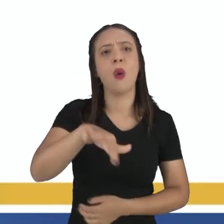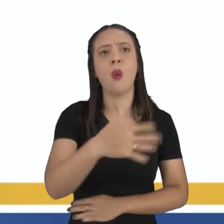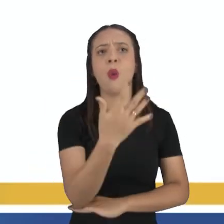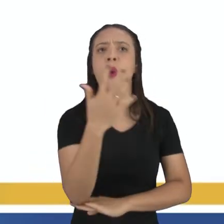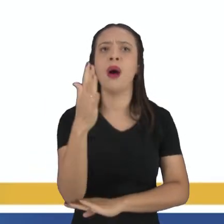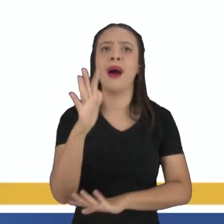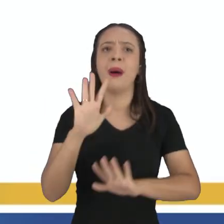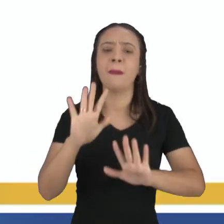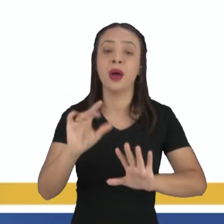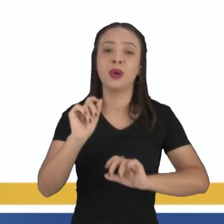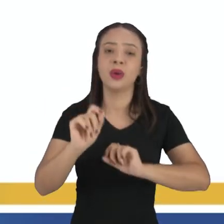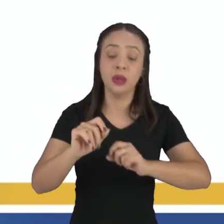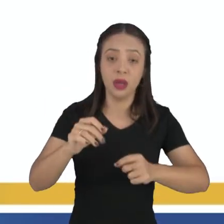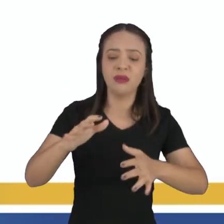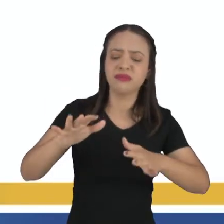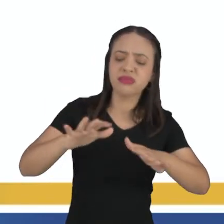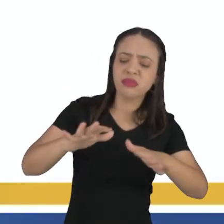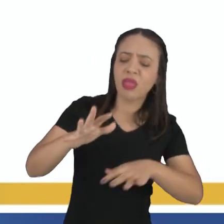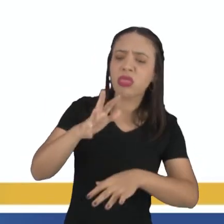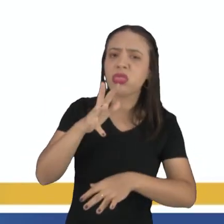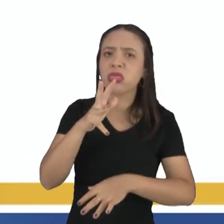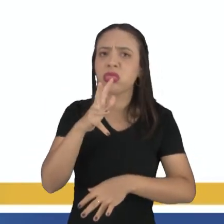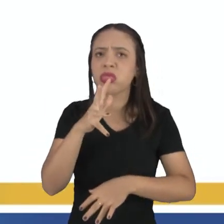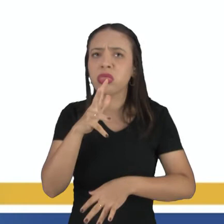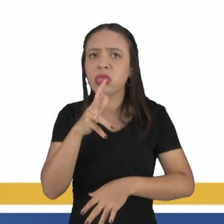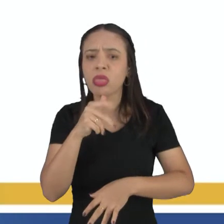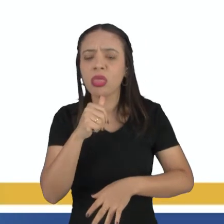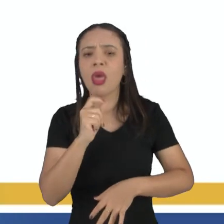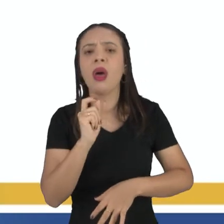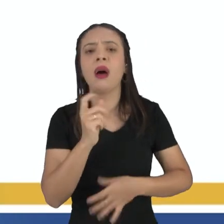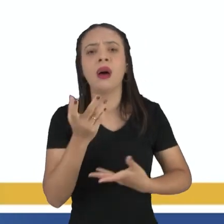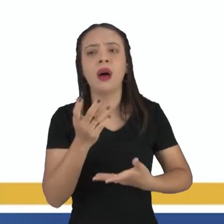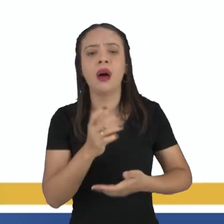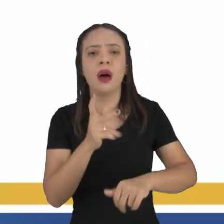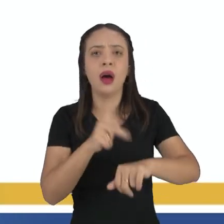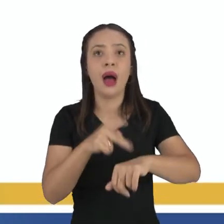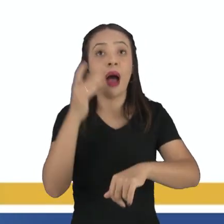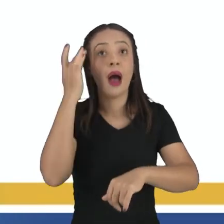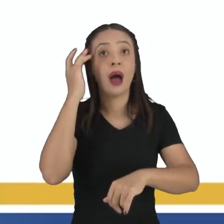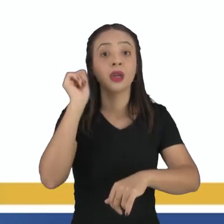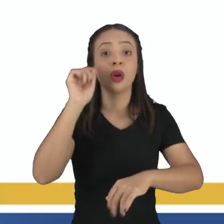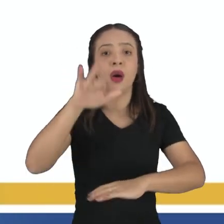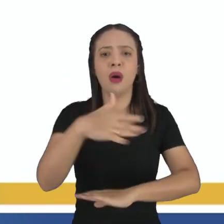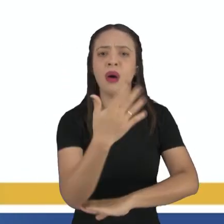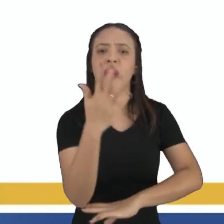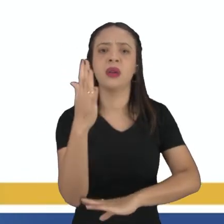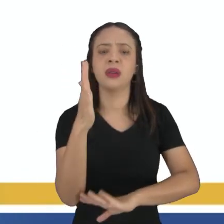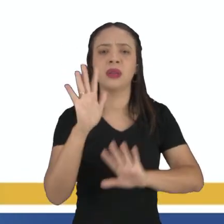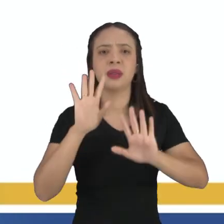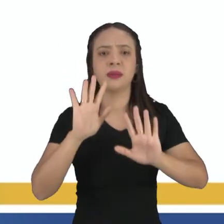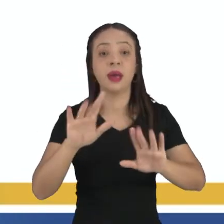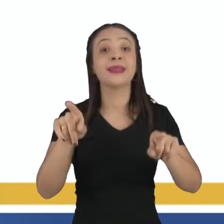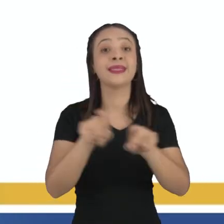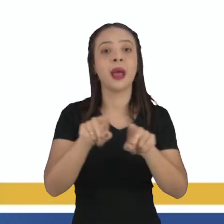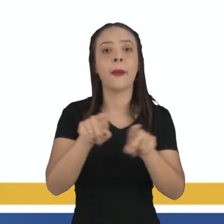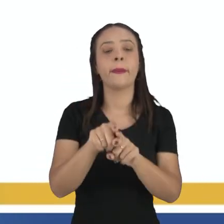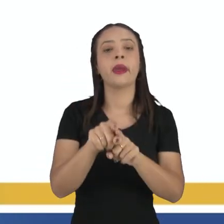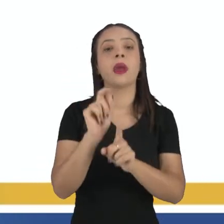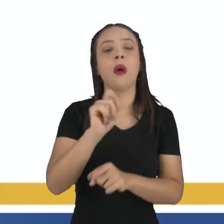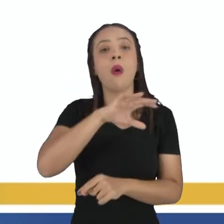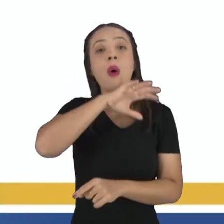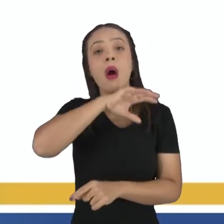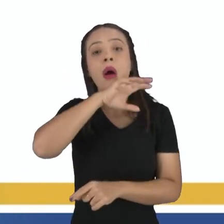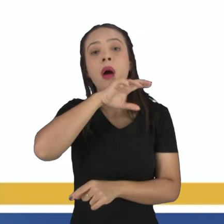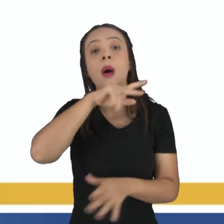Ela se movimenta, mas é muito devagar. Ela vive em rochas. Então, o leigo vai achar que ela é uma planta, quando, na verdade, ela também é um animal. Ela